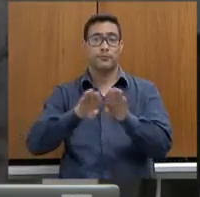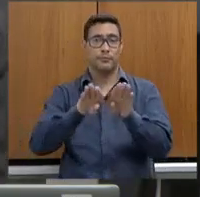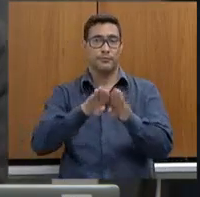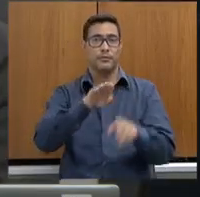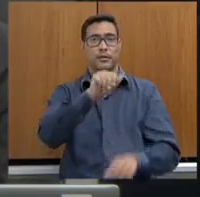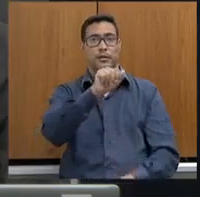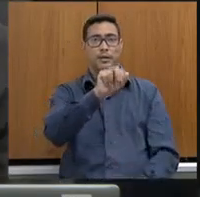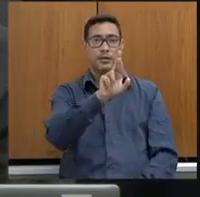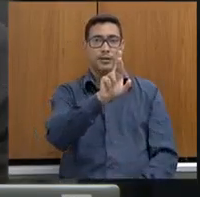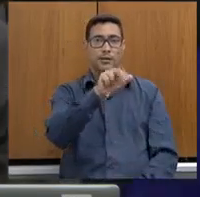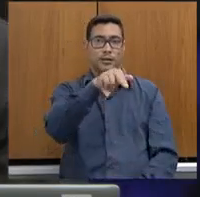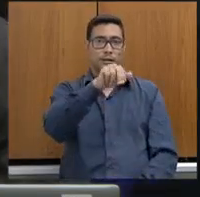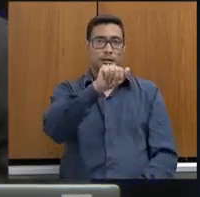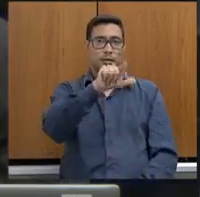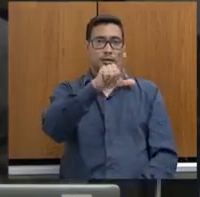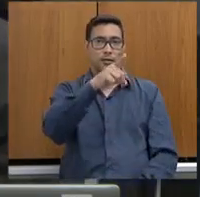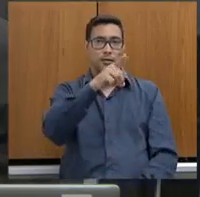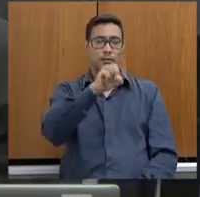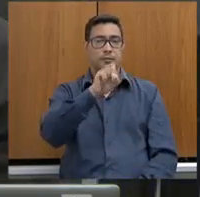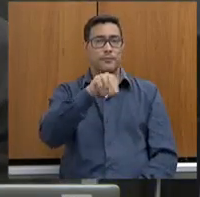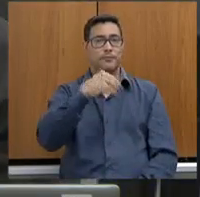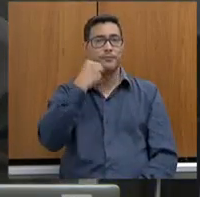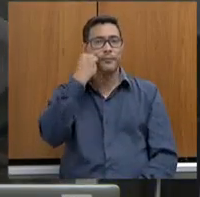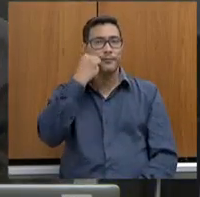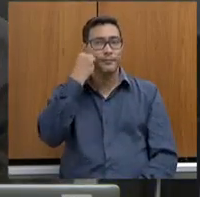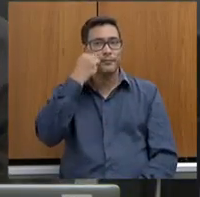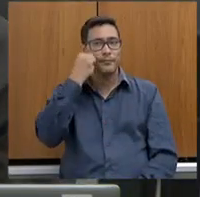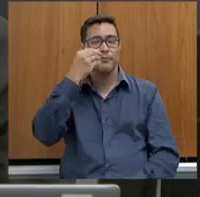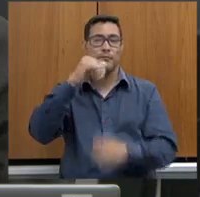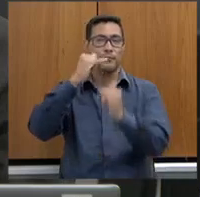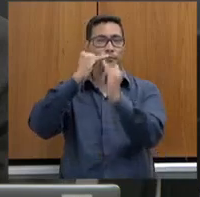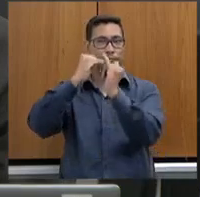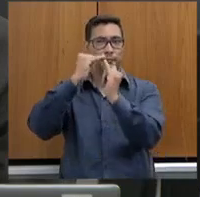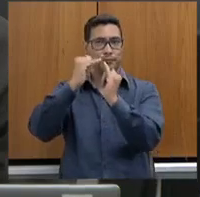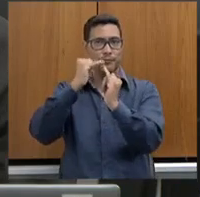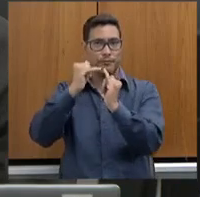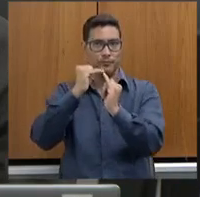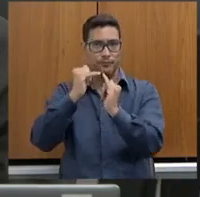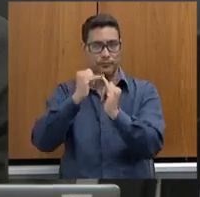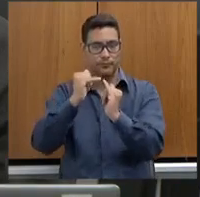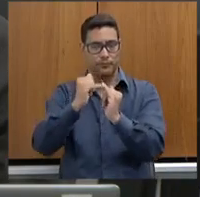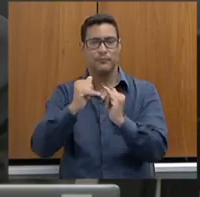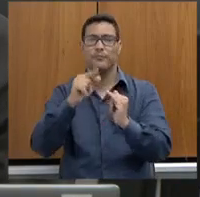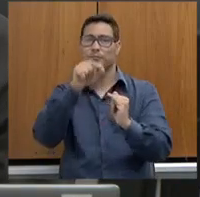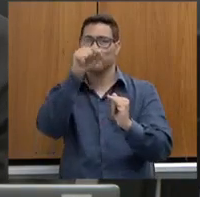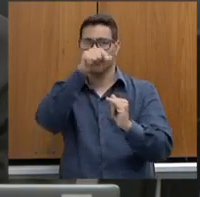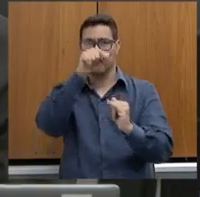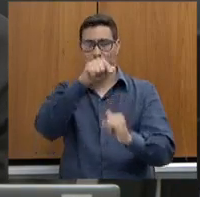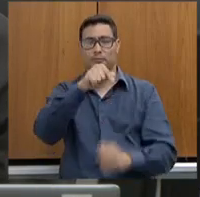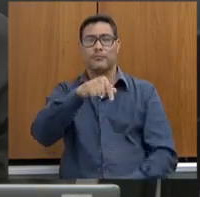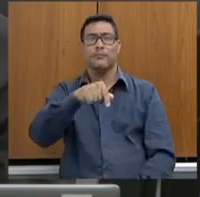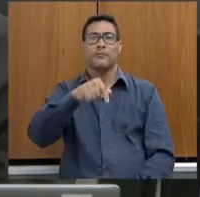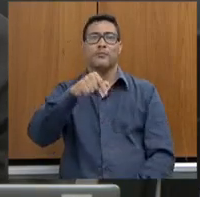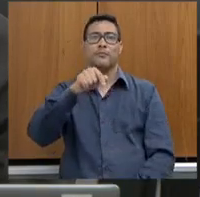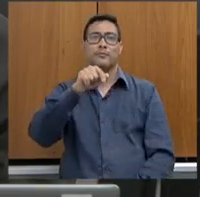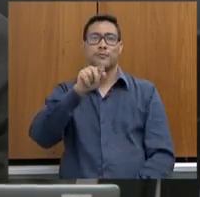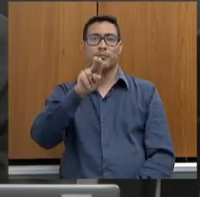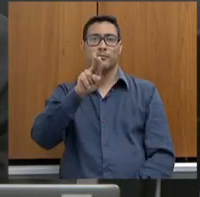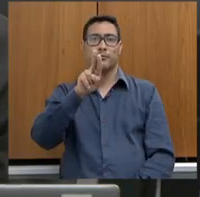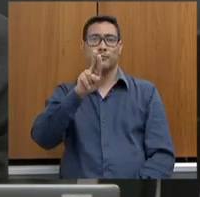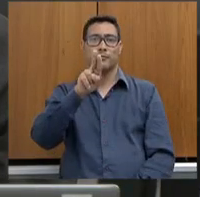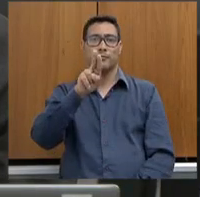também bem ruins, lá no Linho Berlândia. O Ministério